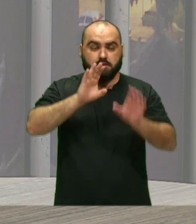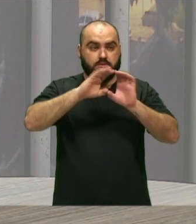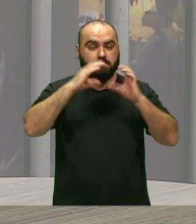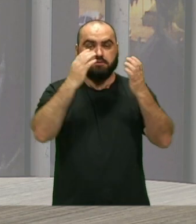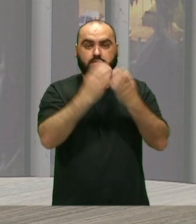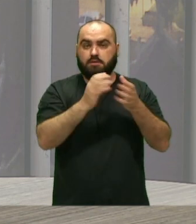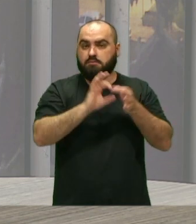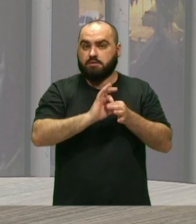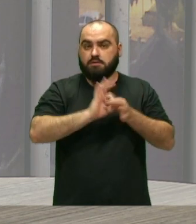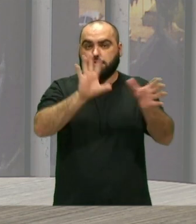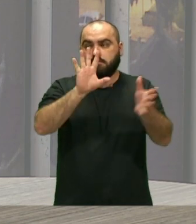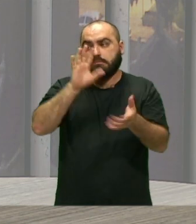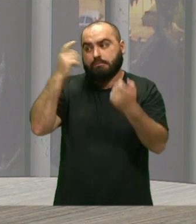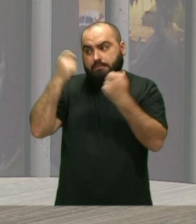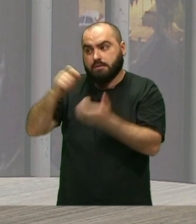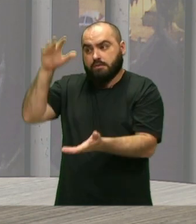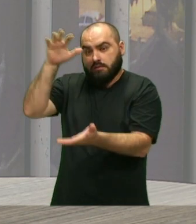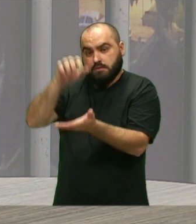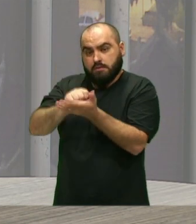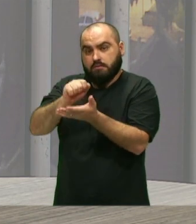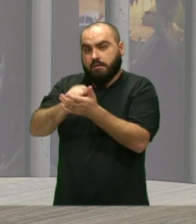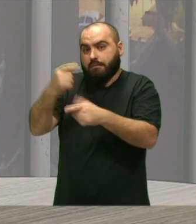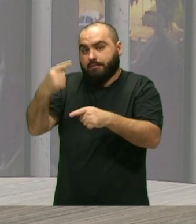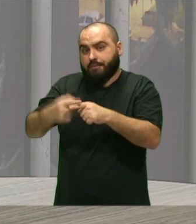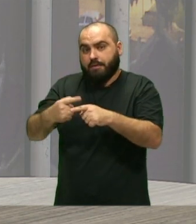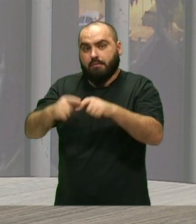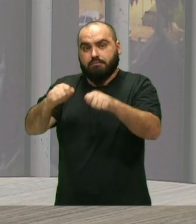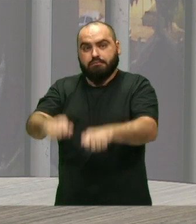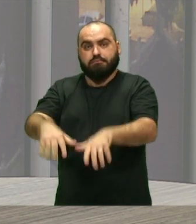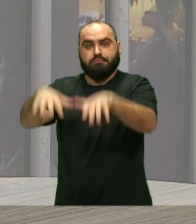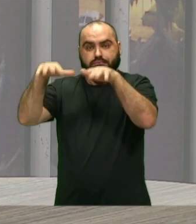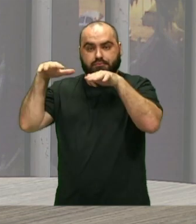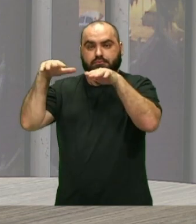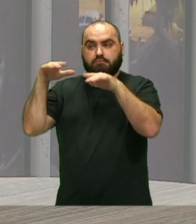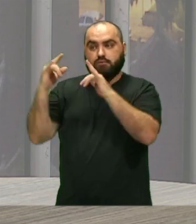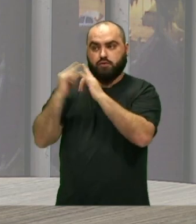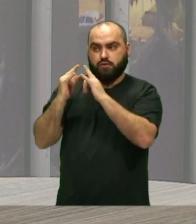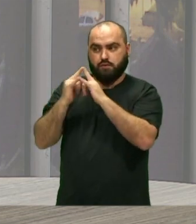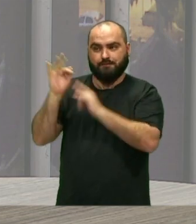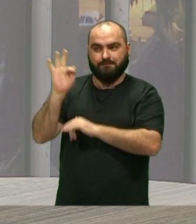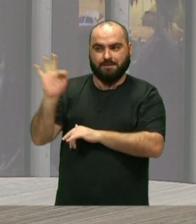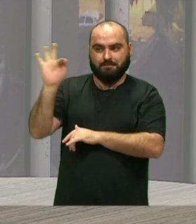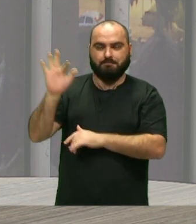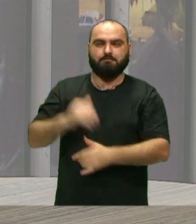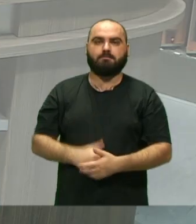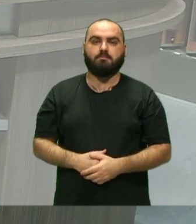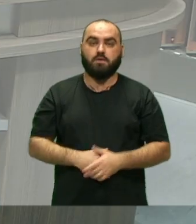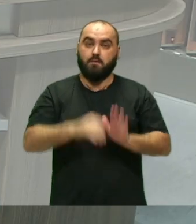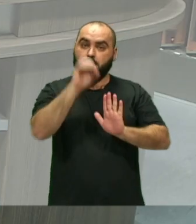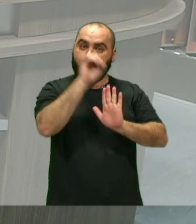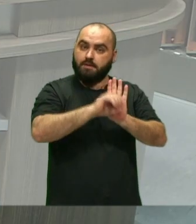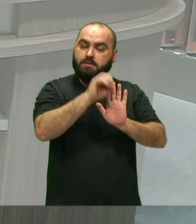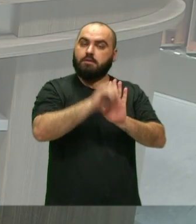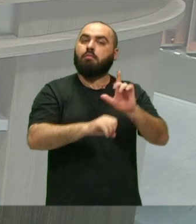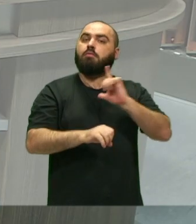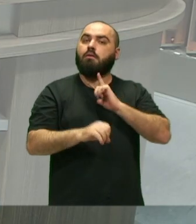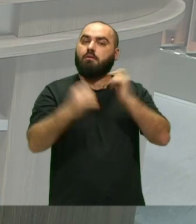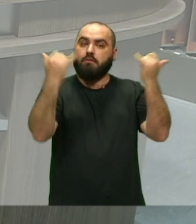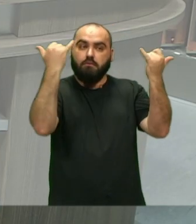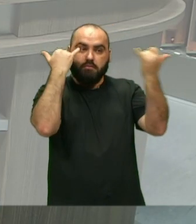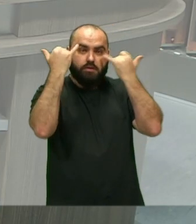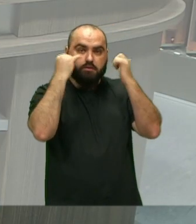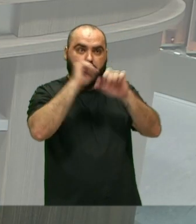está pedindo Só para se inscrever Na mesa Por conta da lotação Do auditório Ali do instituto E para as oficinas Também ali Tem todas as informações